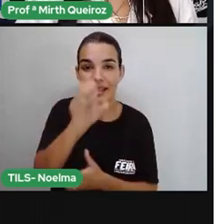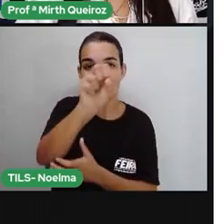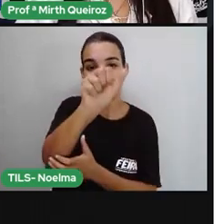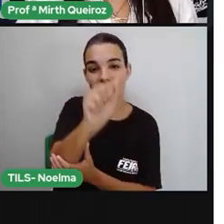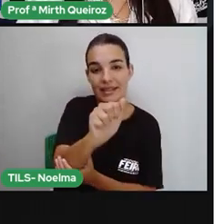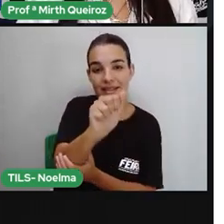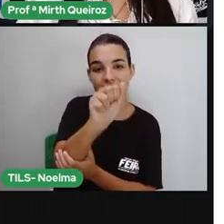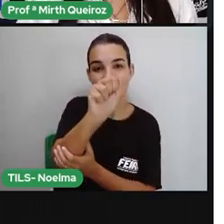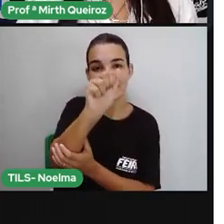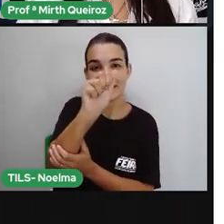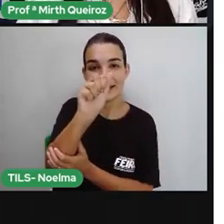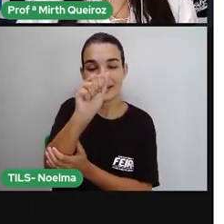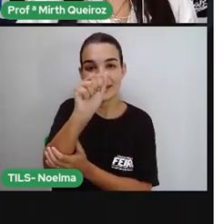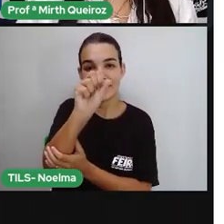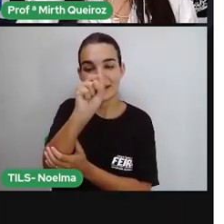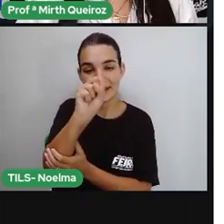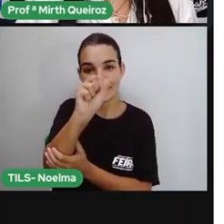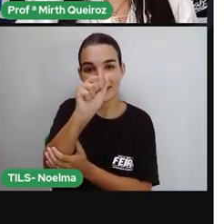Salada.